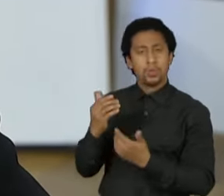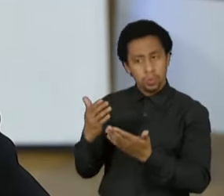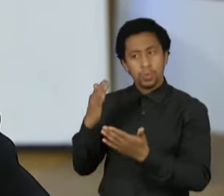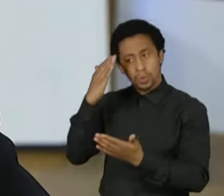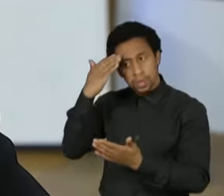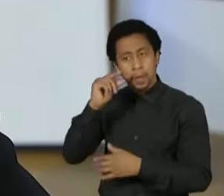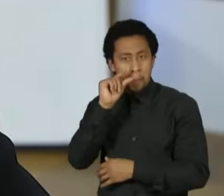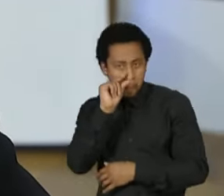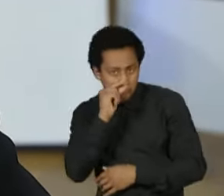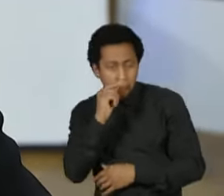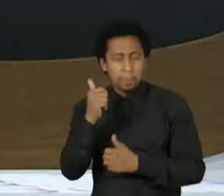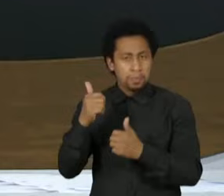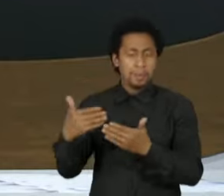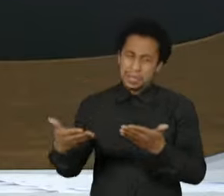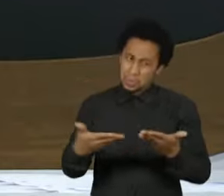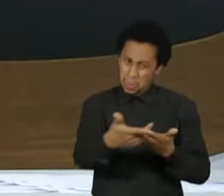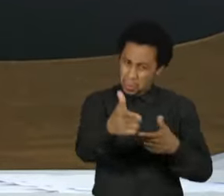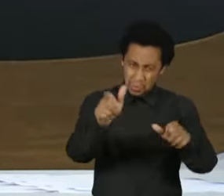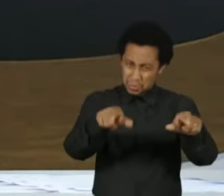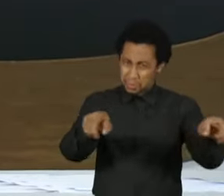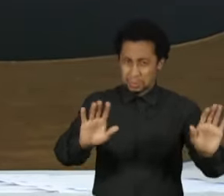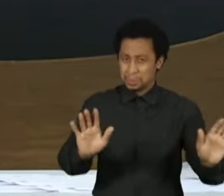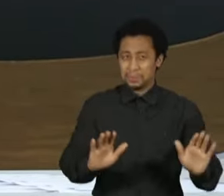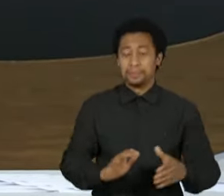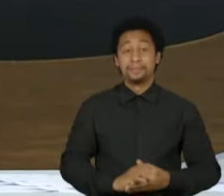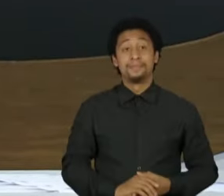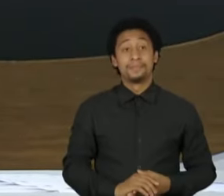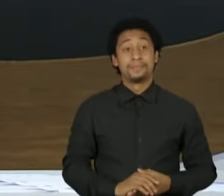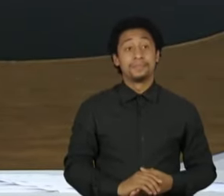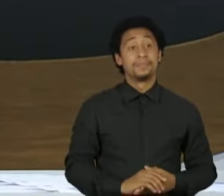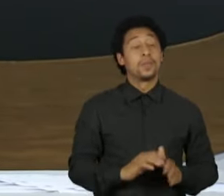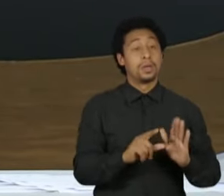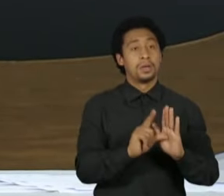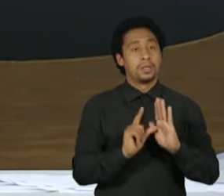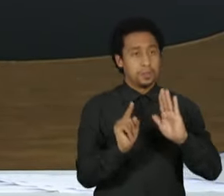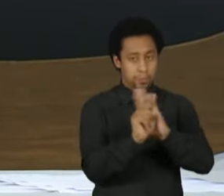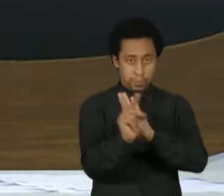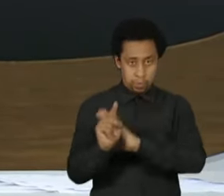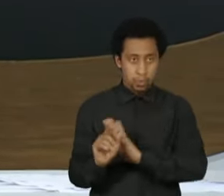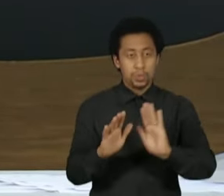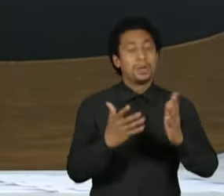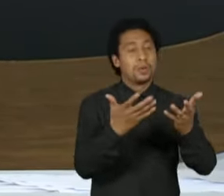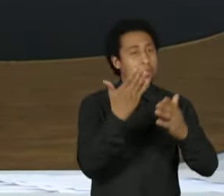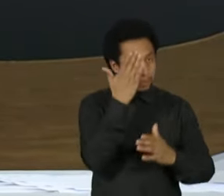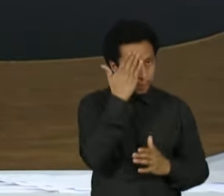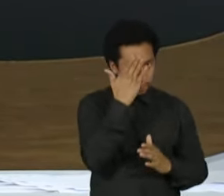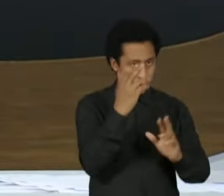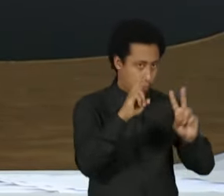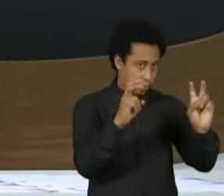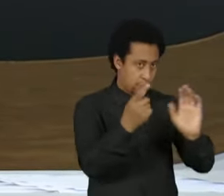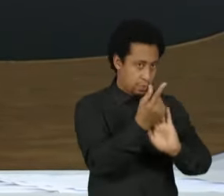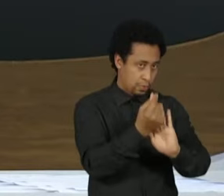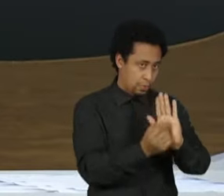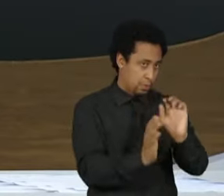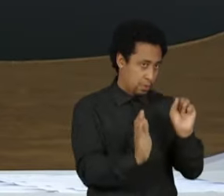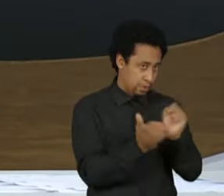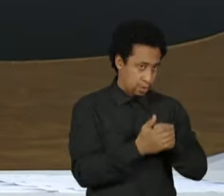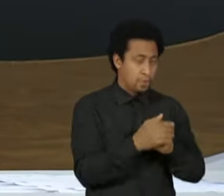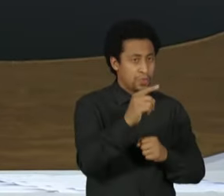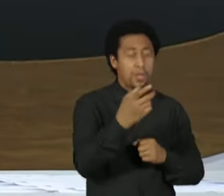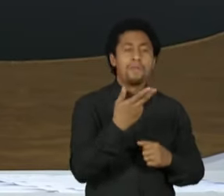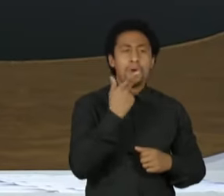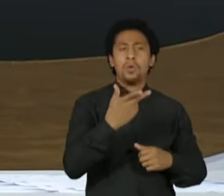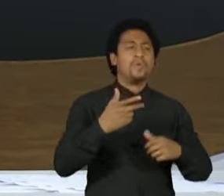da redemocratização. Senadora, antes de passar para os colegas, só para ficar no tema do orçamento secreto, a senhora tem dito que vai revogar, reverter,